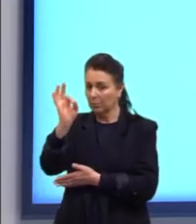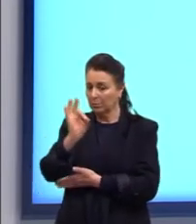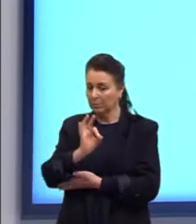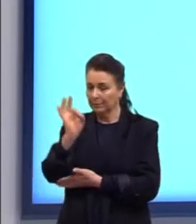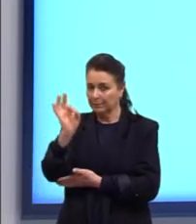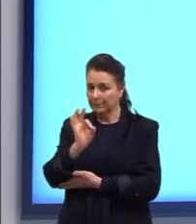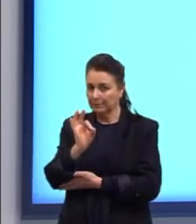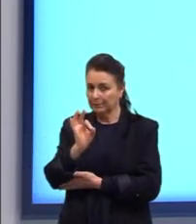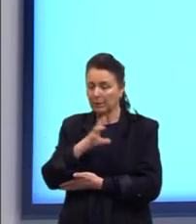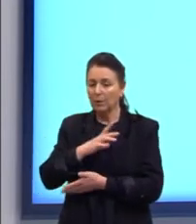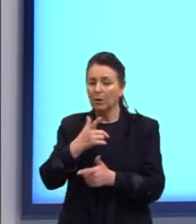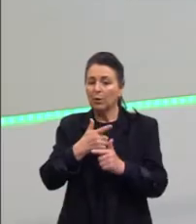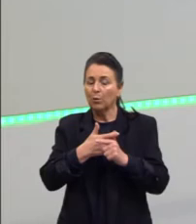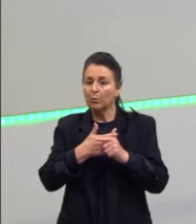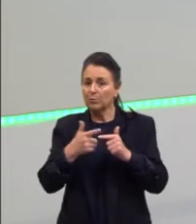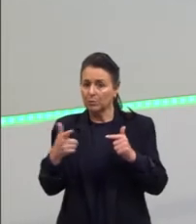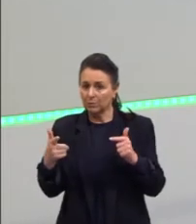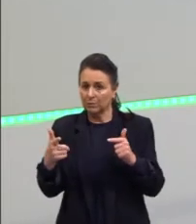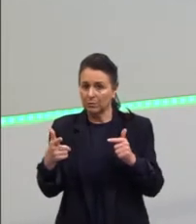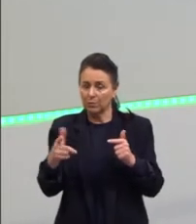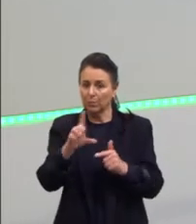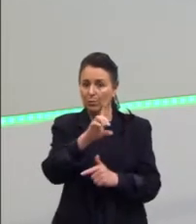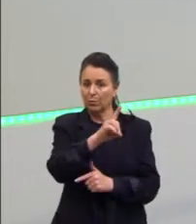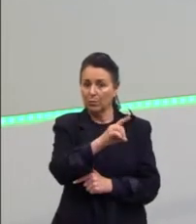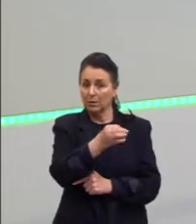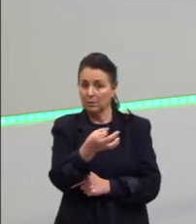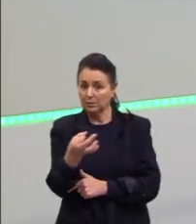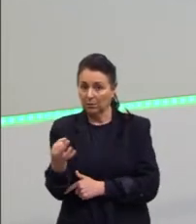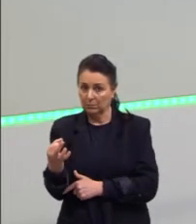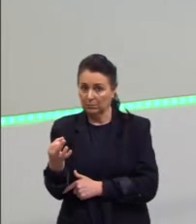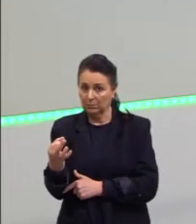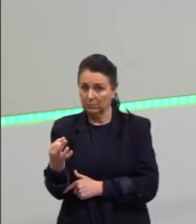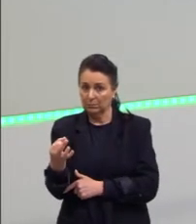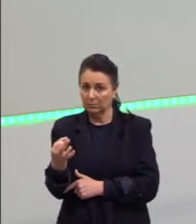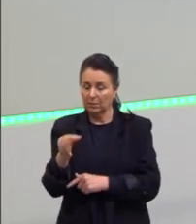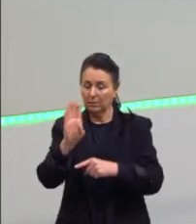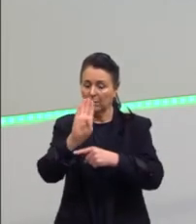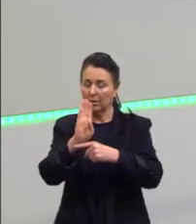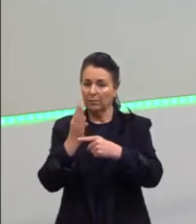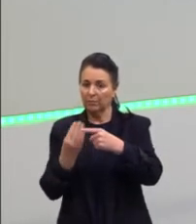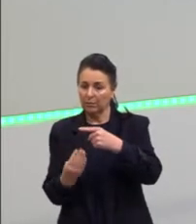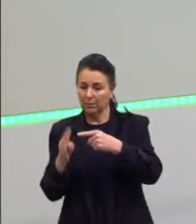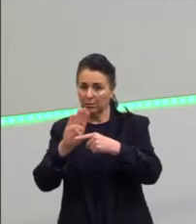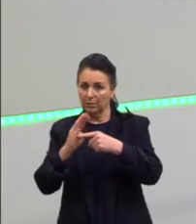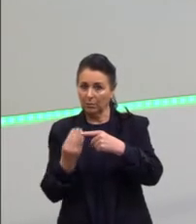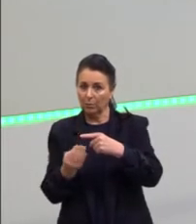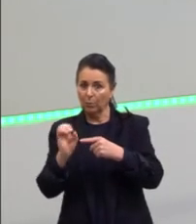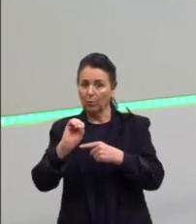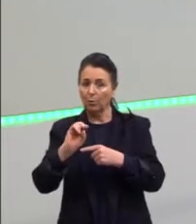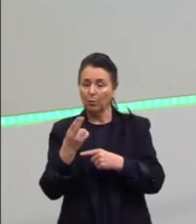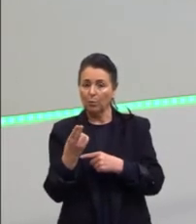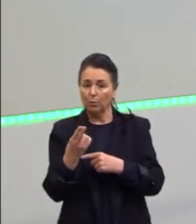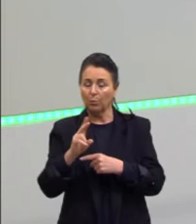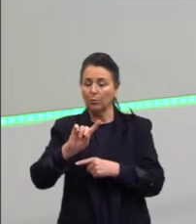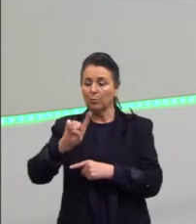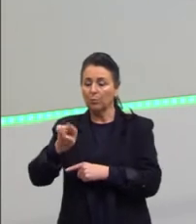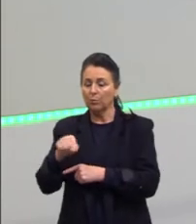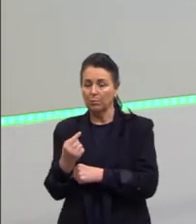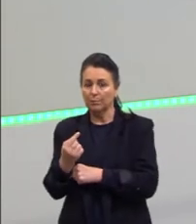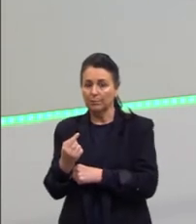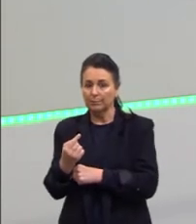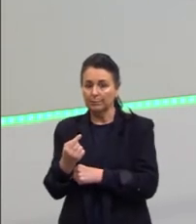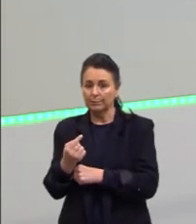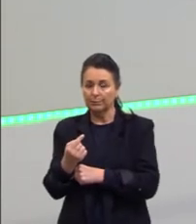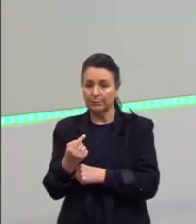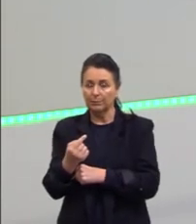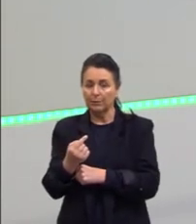Então, ou nós dividimos por 100, né, deixamos na forma de fração, ou na forma de número decimal. O